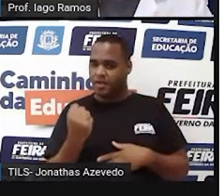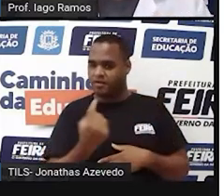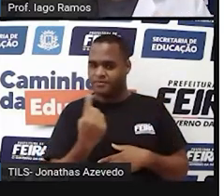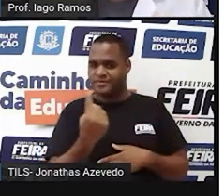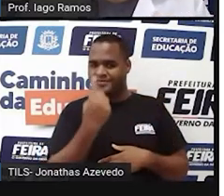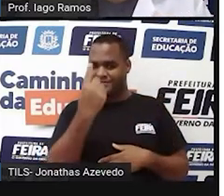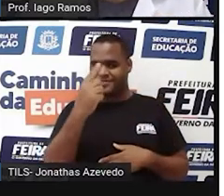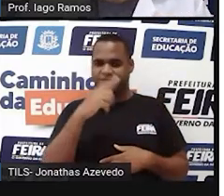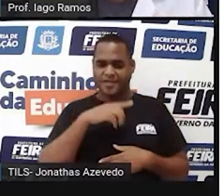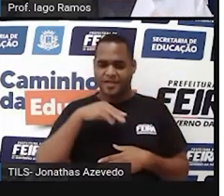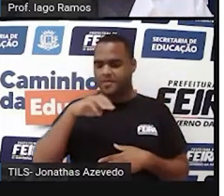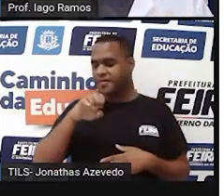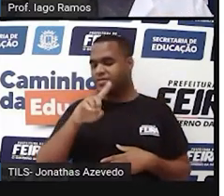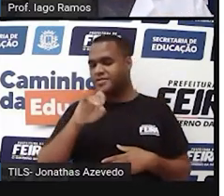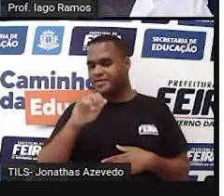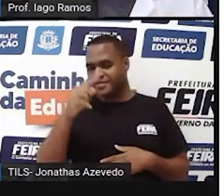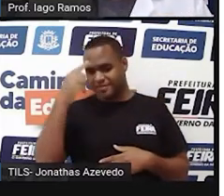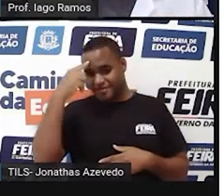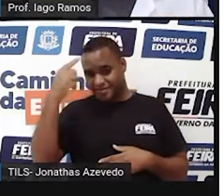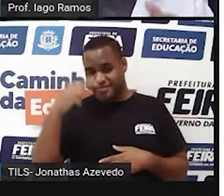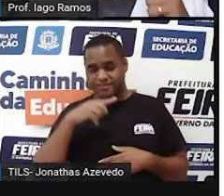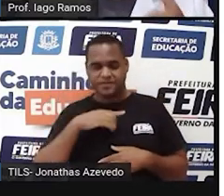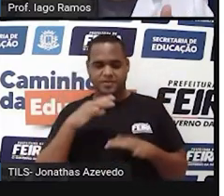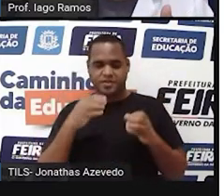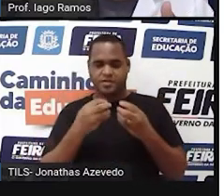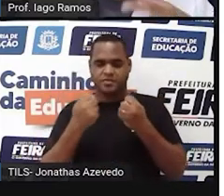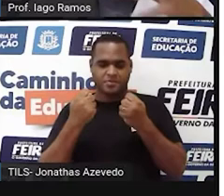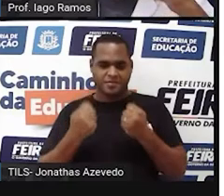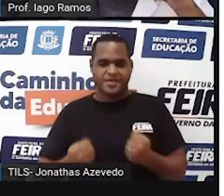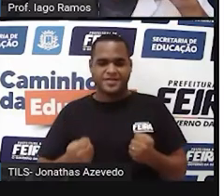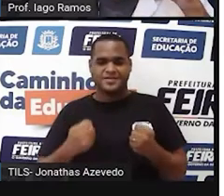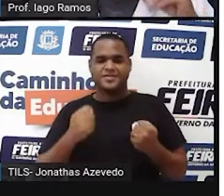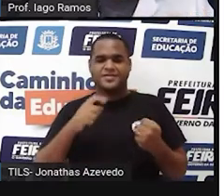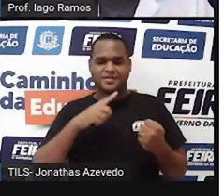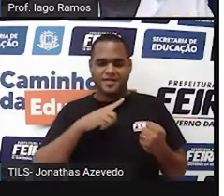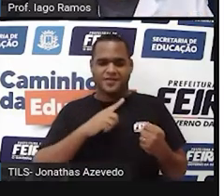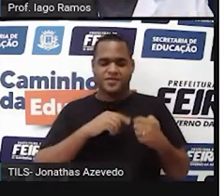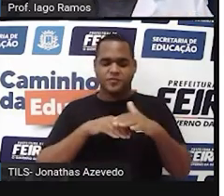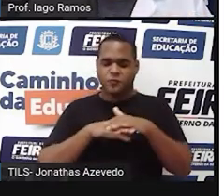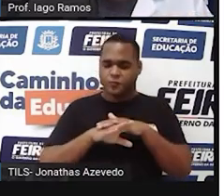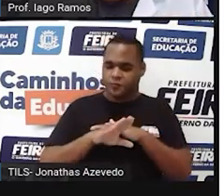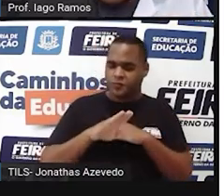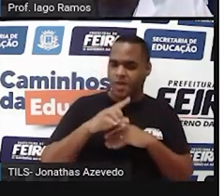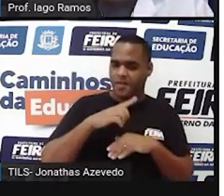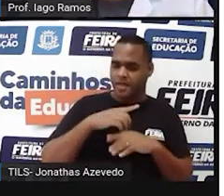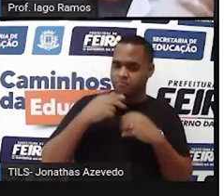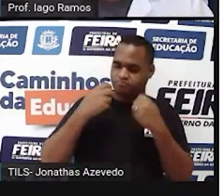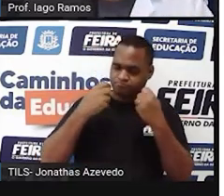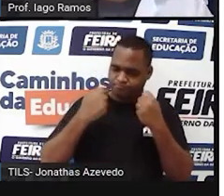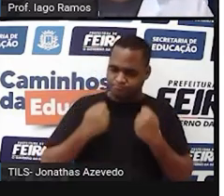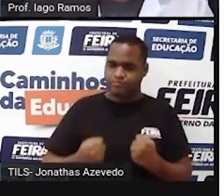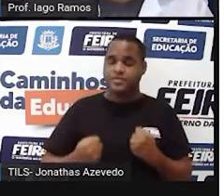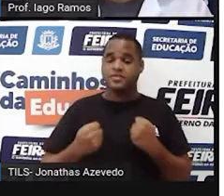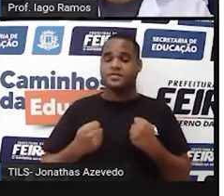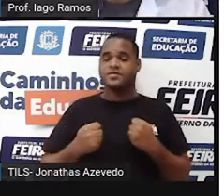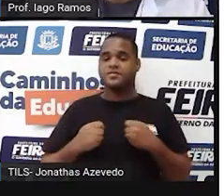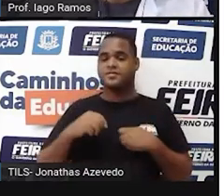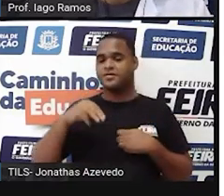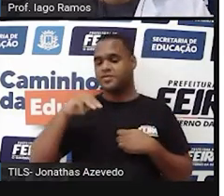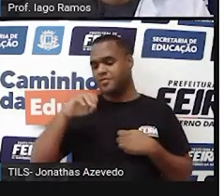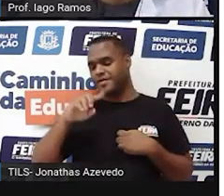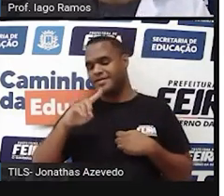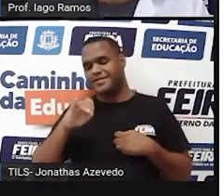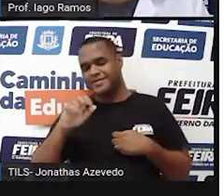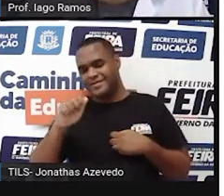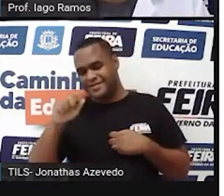altura é medida, você tem uma massa, que é o que a gente costuma chamar de peso, é uma medida,